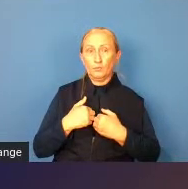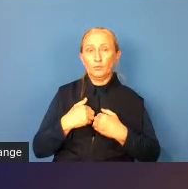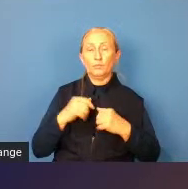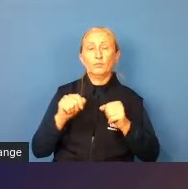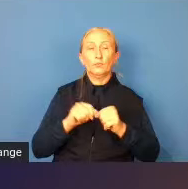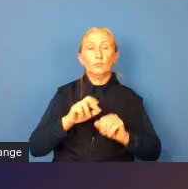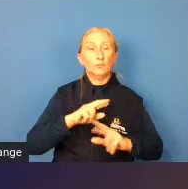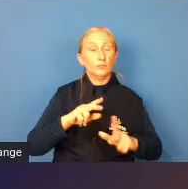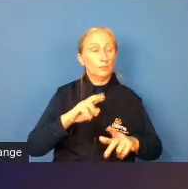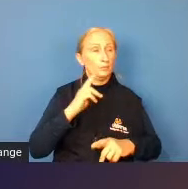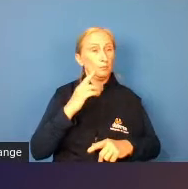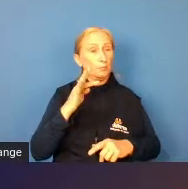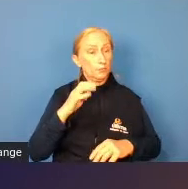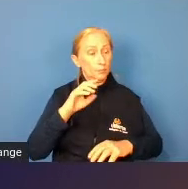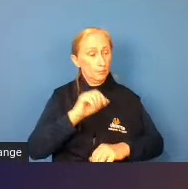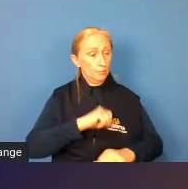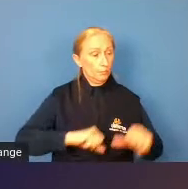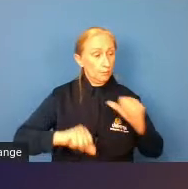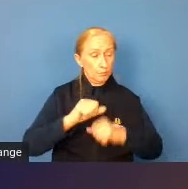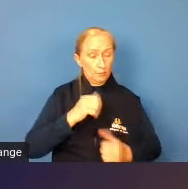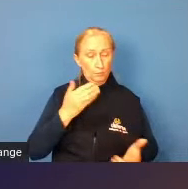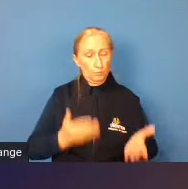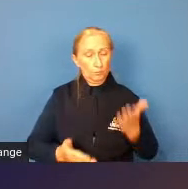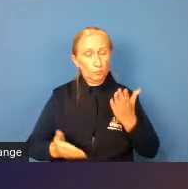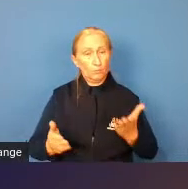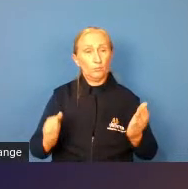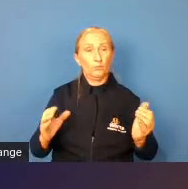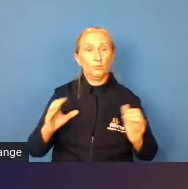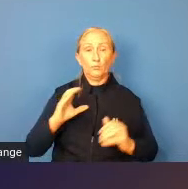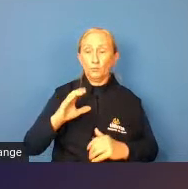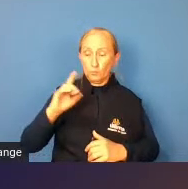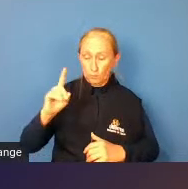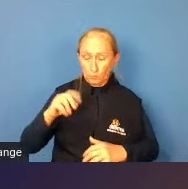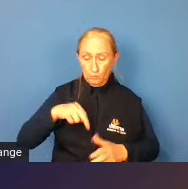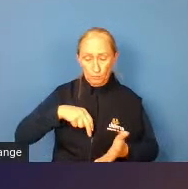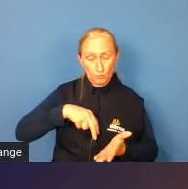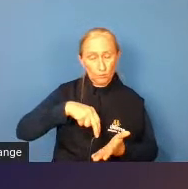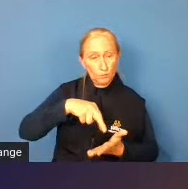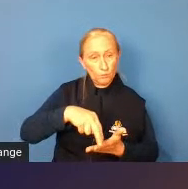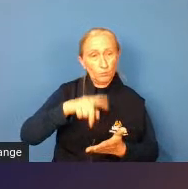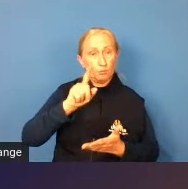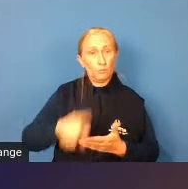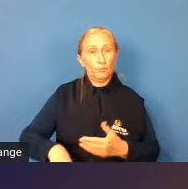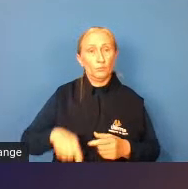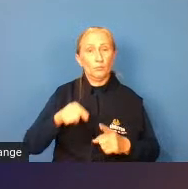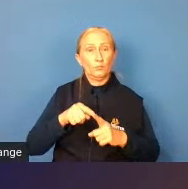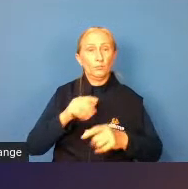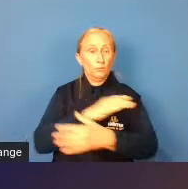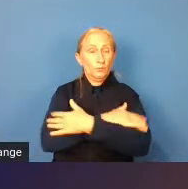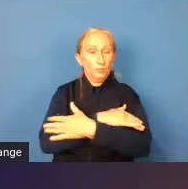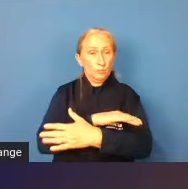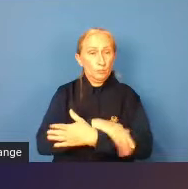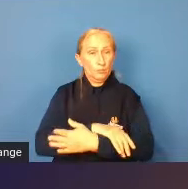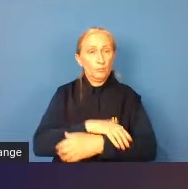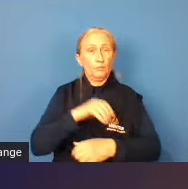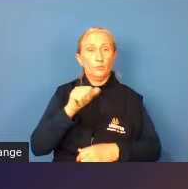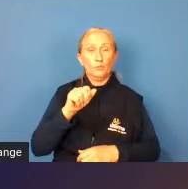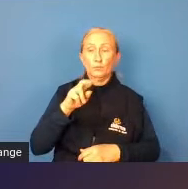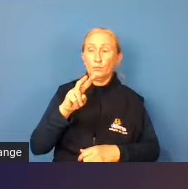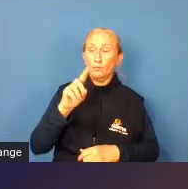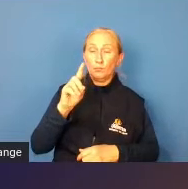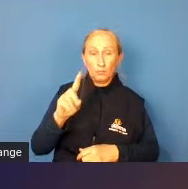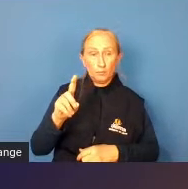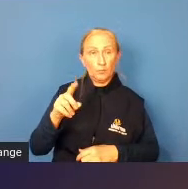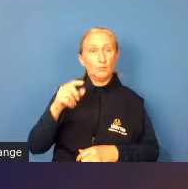melhorar as habilidades motoras para o equilíbrio com a coordenação com a marcha as funções do braço para que as AVDs atividades